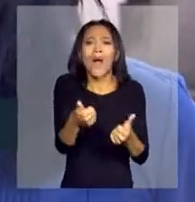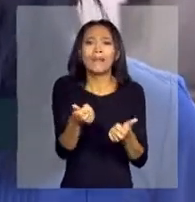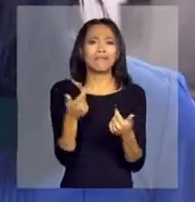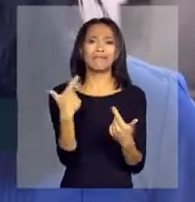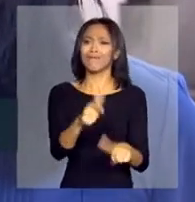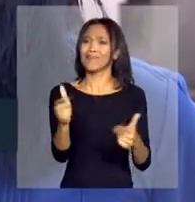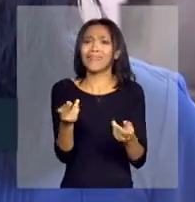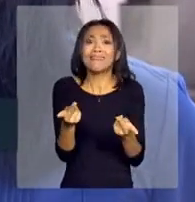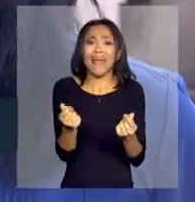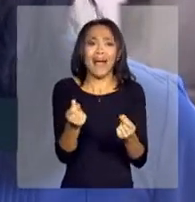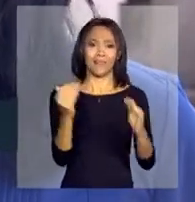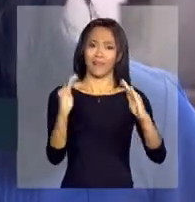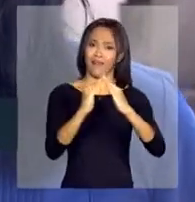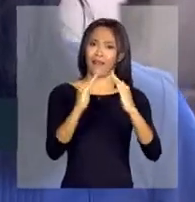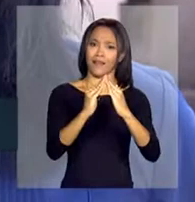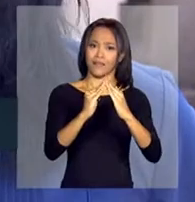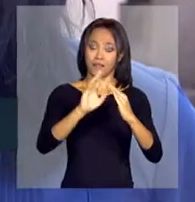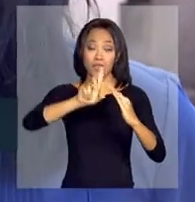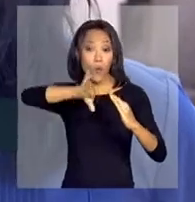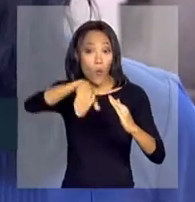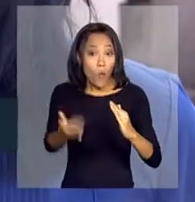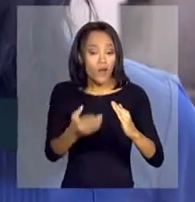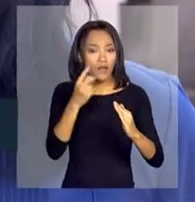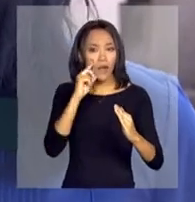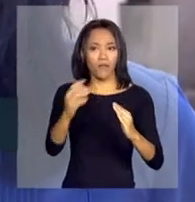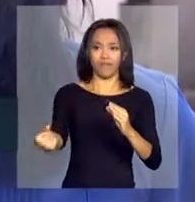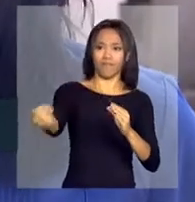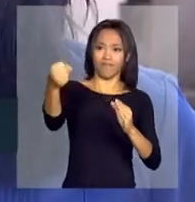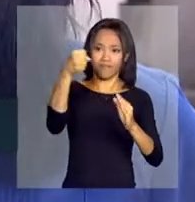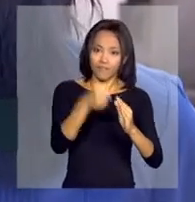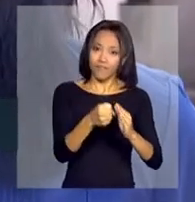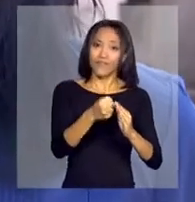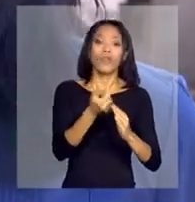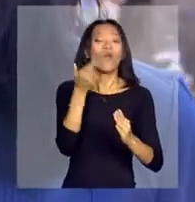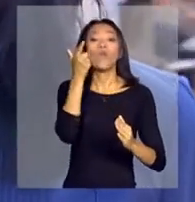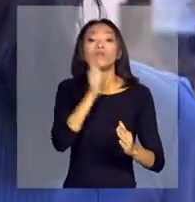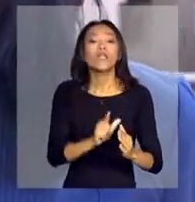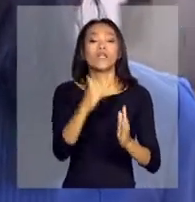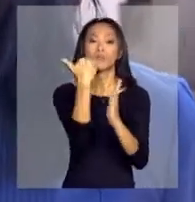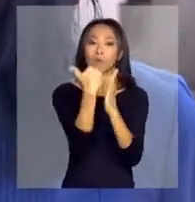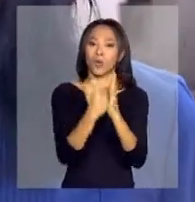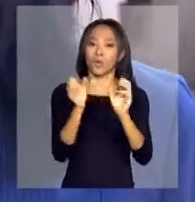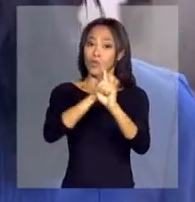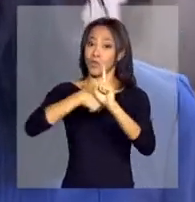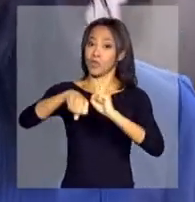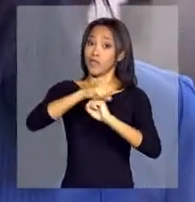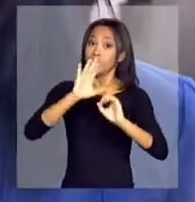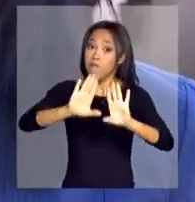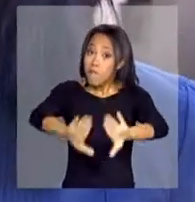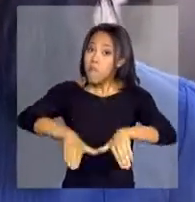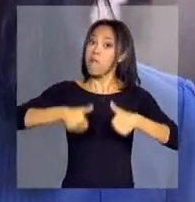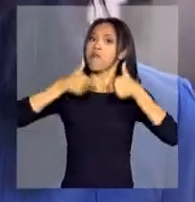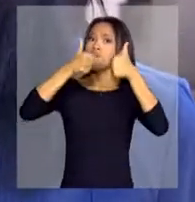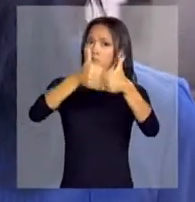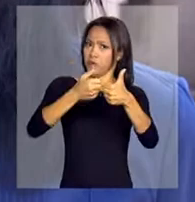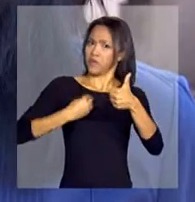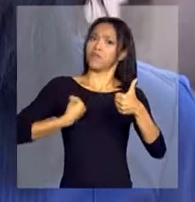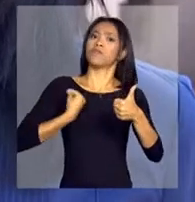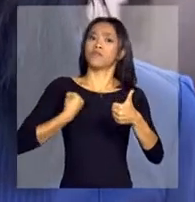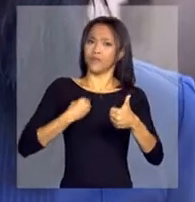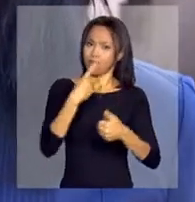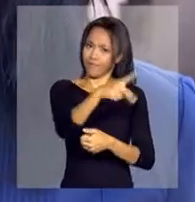nada na sua casa, né? E a partir do momento que elas se integram a esses programas sociais, a gente vê a melhoria de vida dessas pessoas,